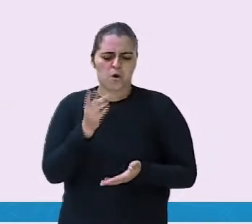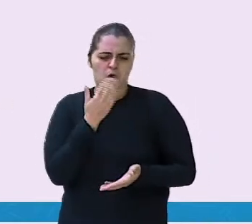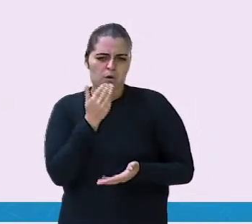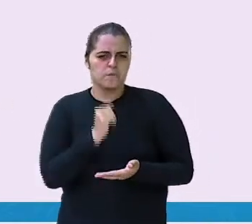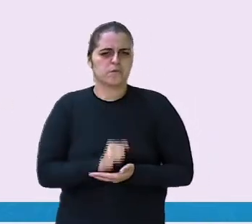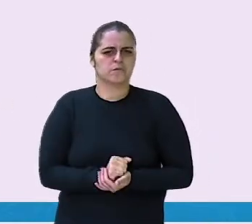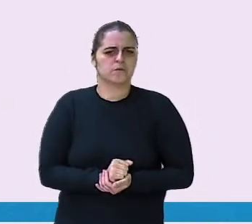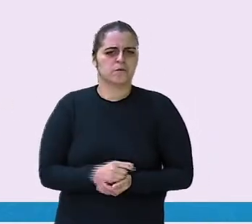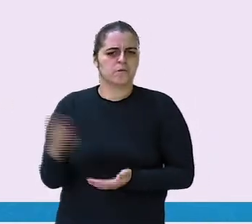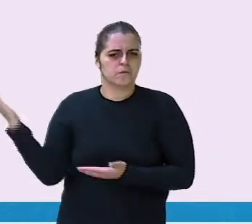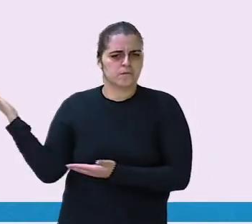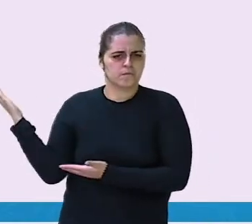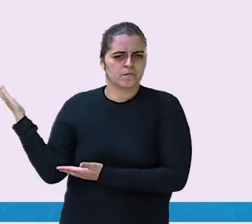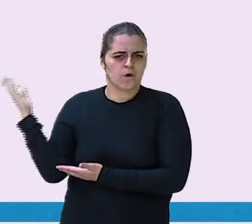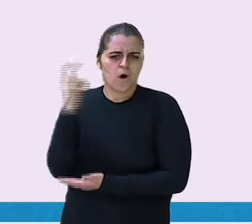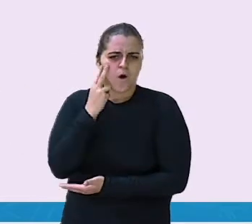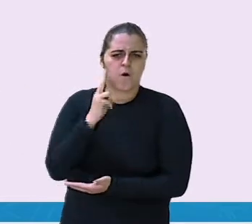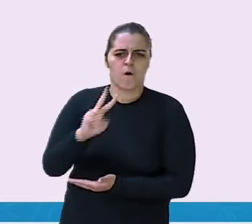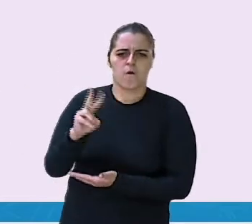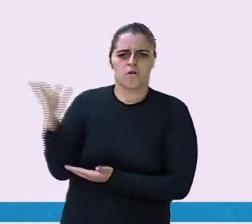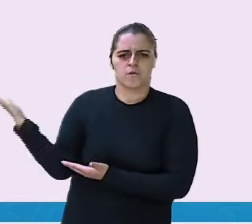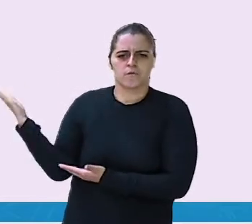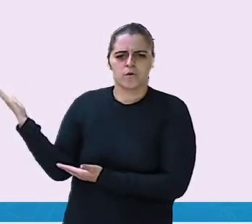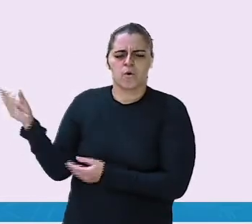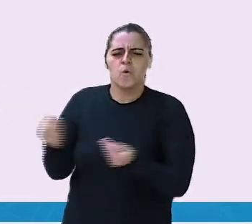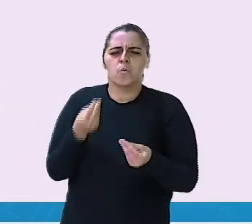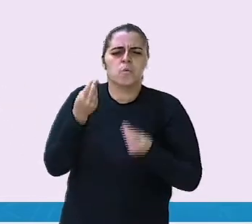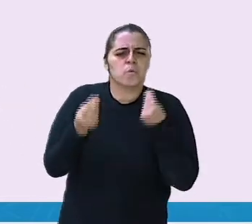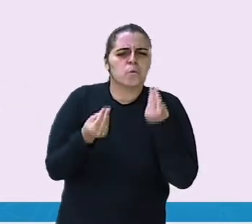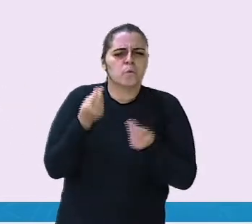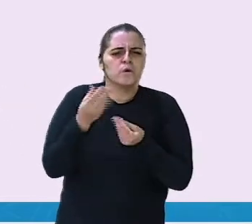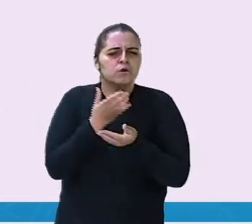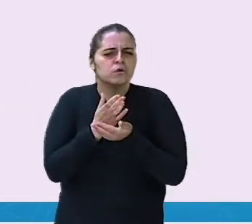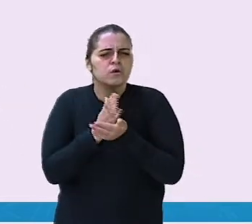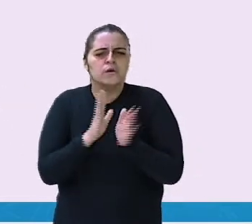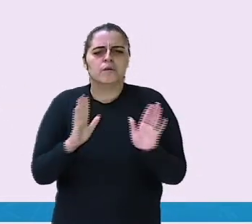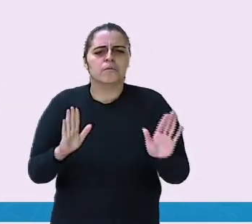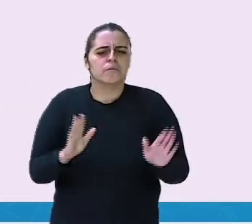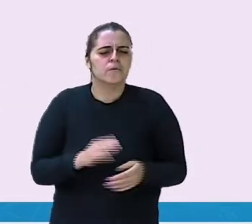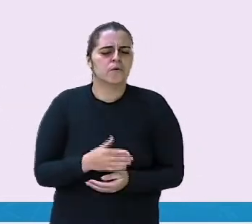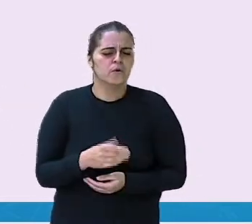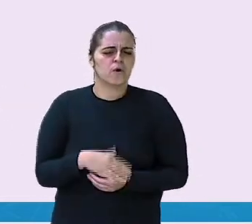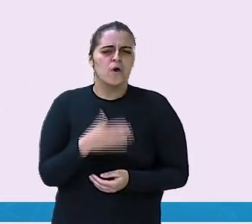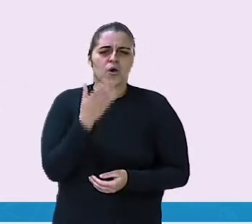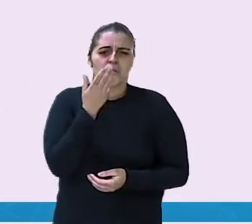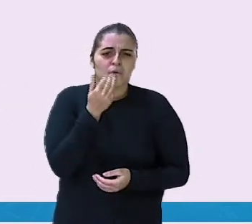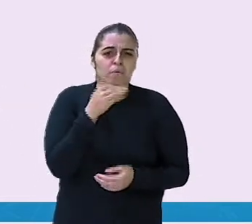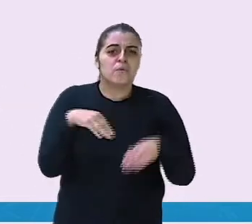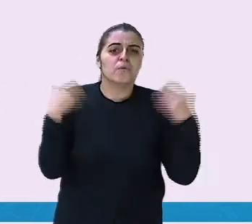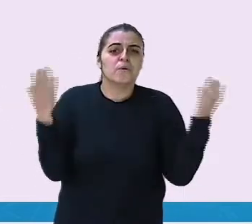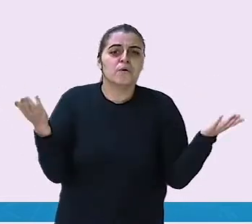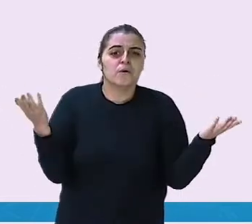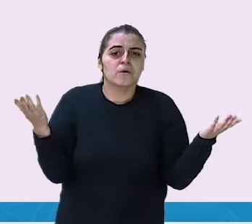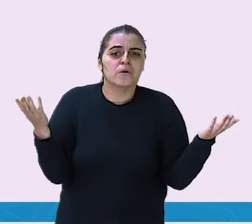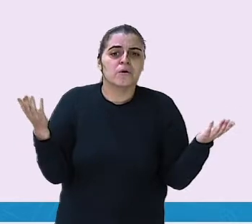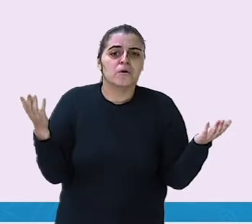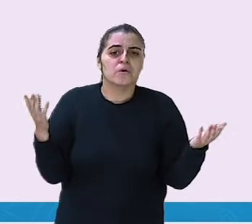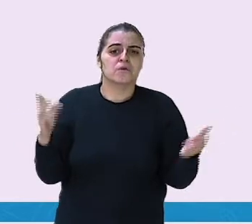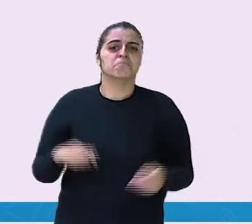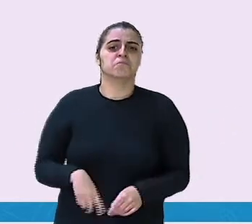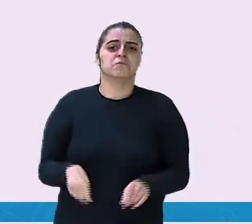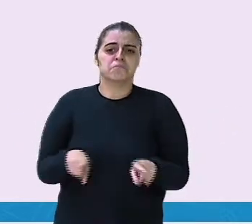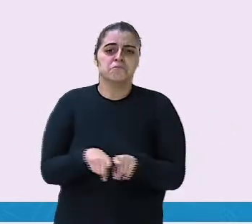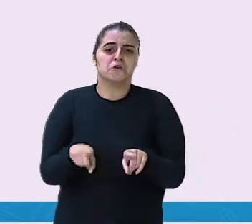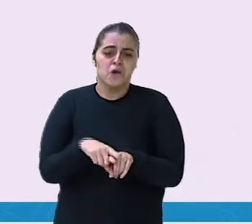Então, ele escreveu. Olha aqui. Quando terminei, comi sabe o quê? O castigo